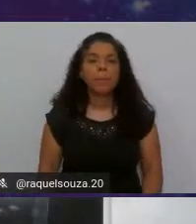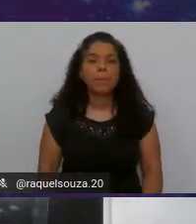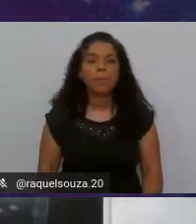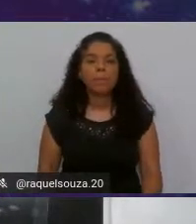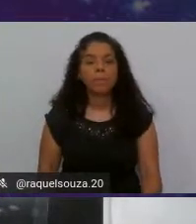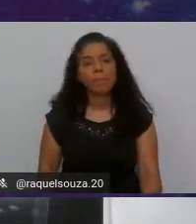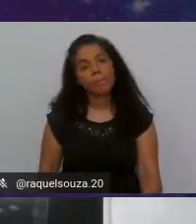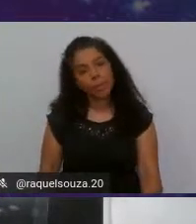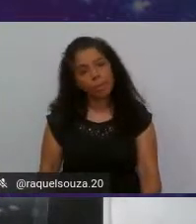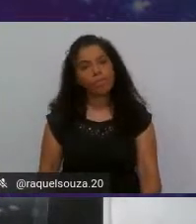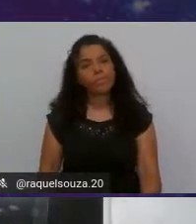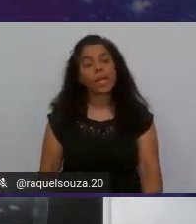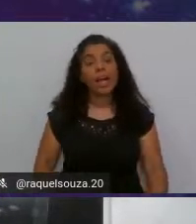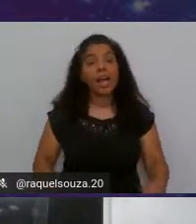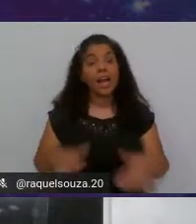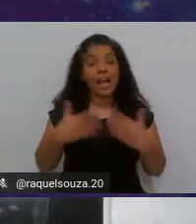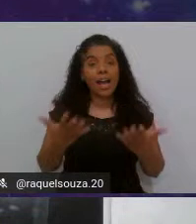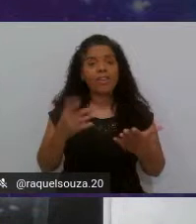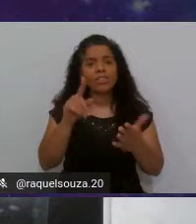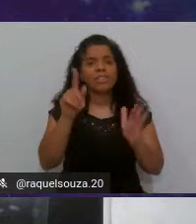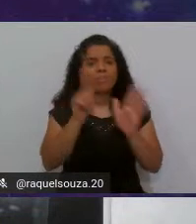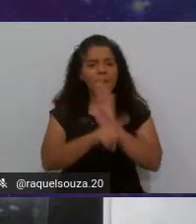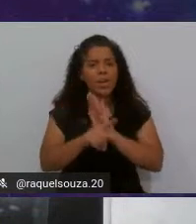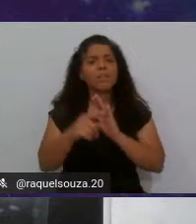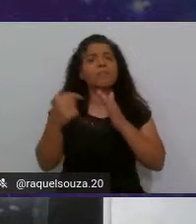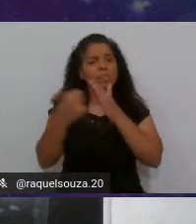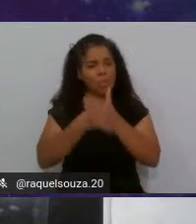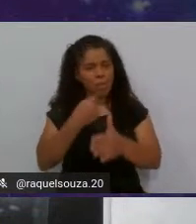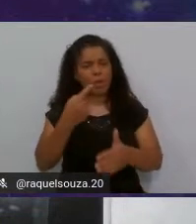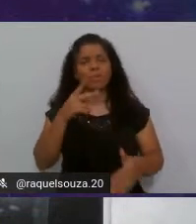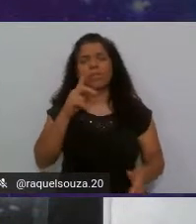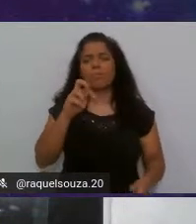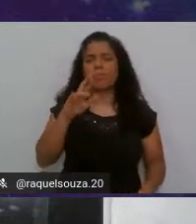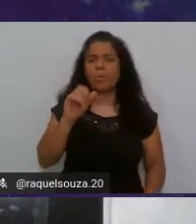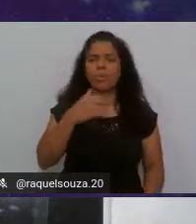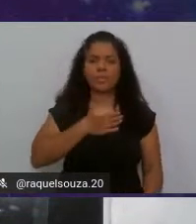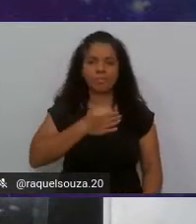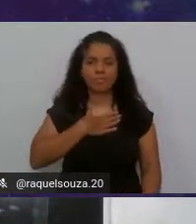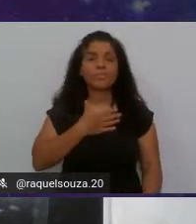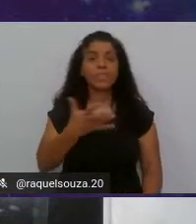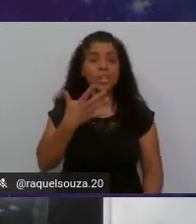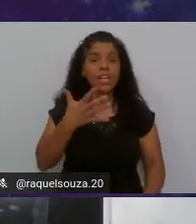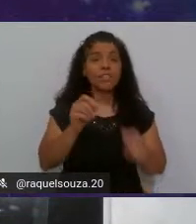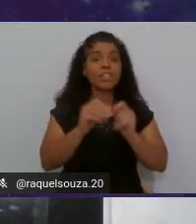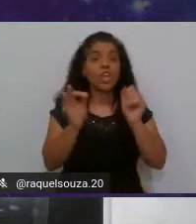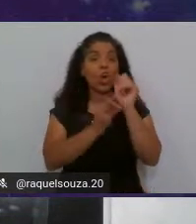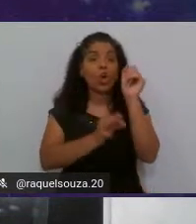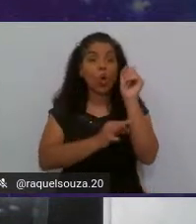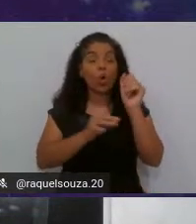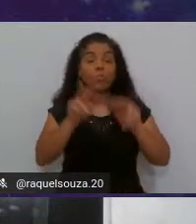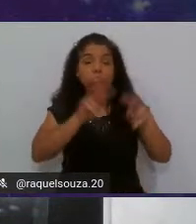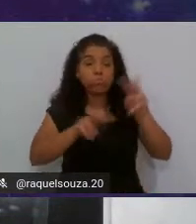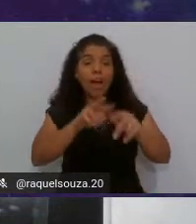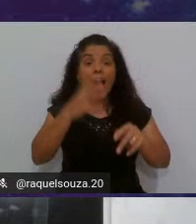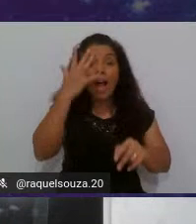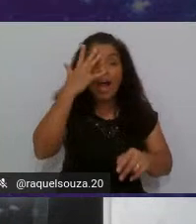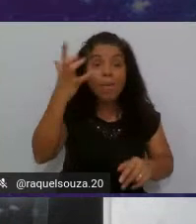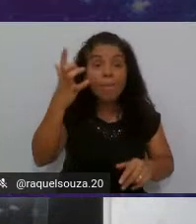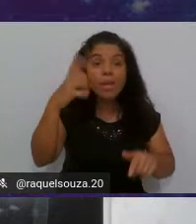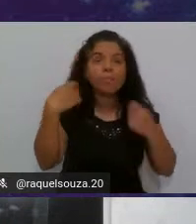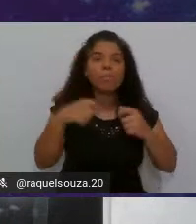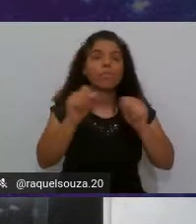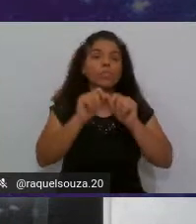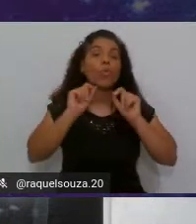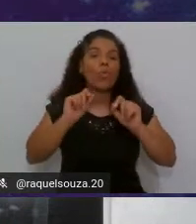Bom, aí você pergunta para mim, Bruno, eu quero fazer code review amanhã, o eu preciso para fazer?